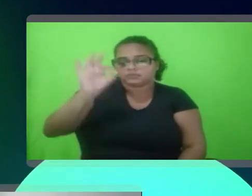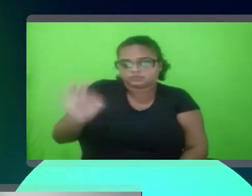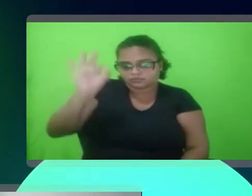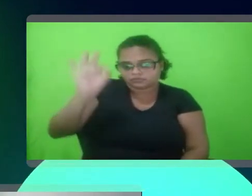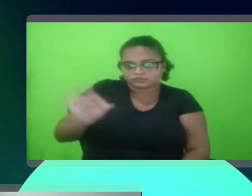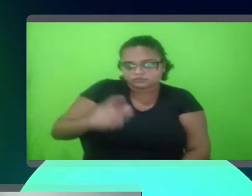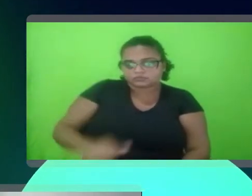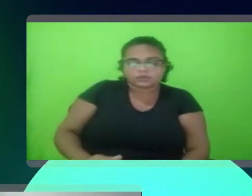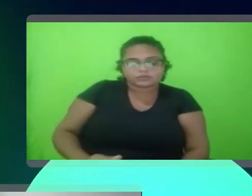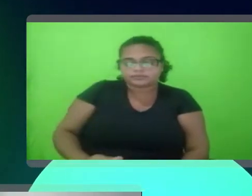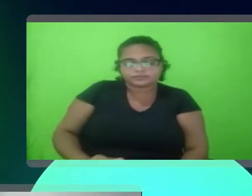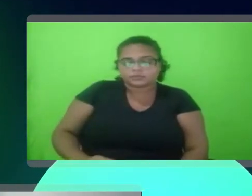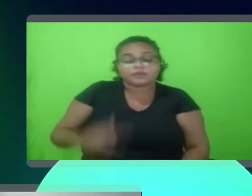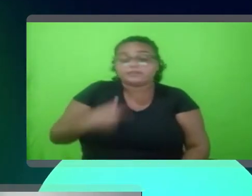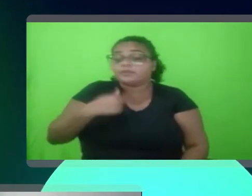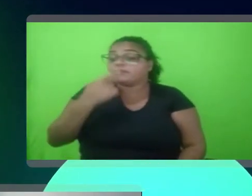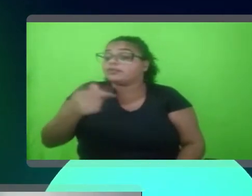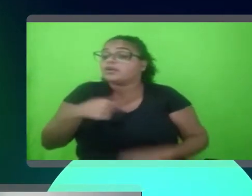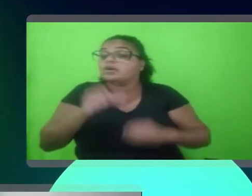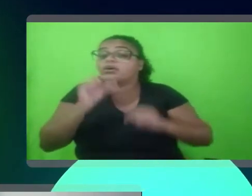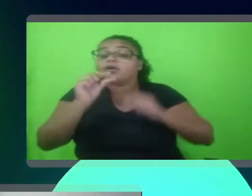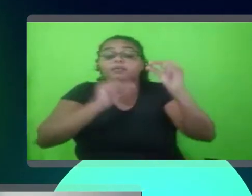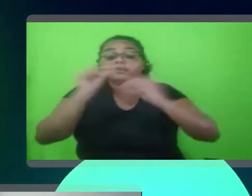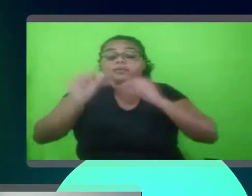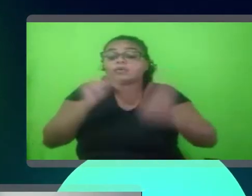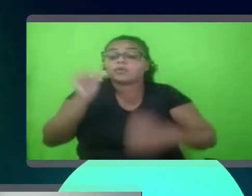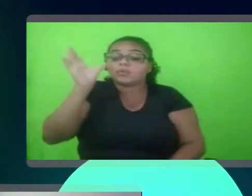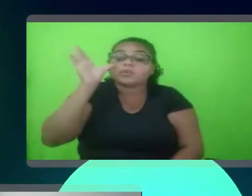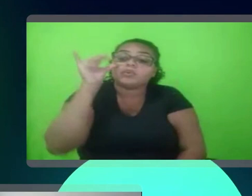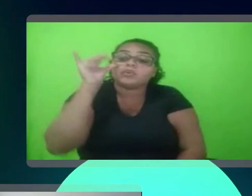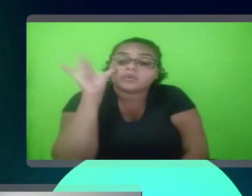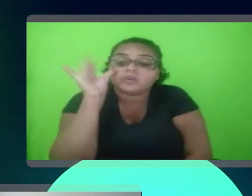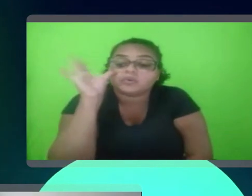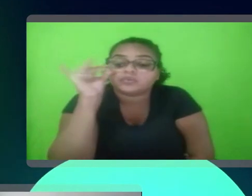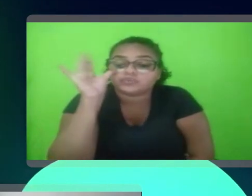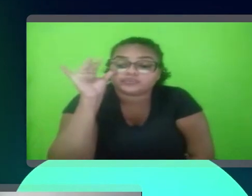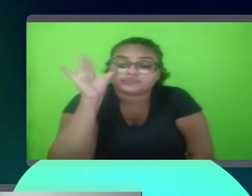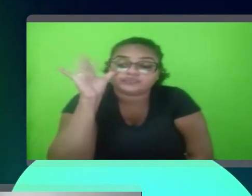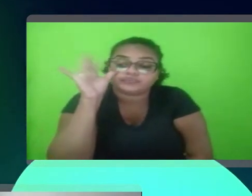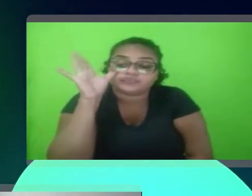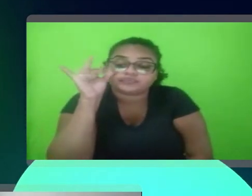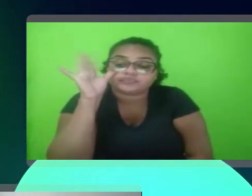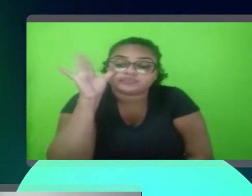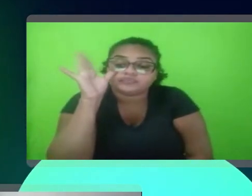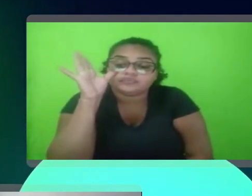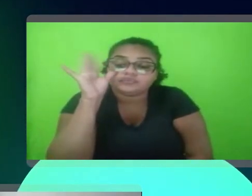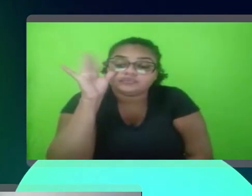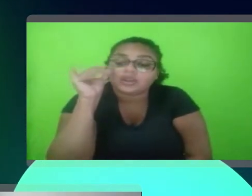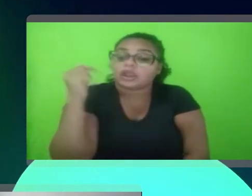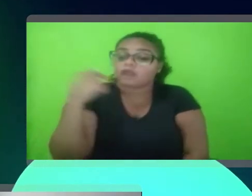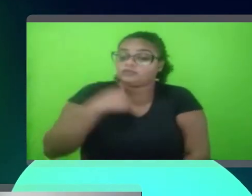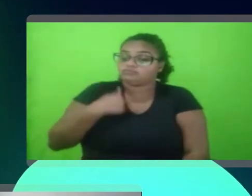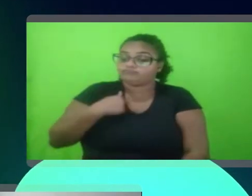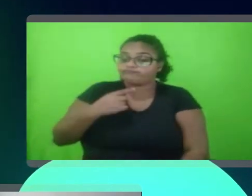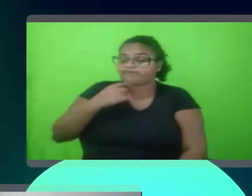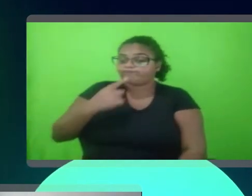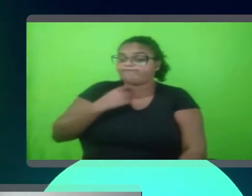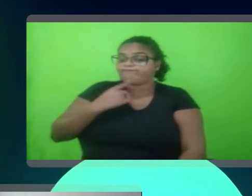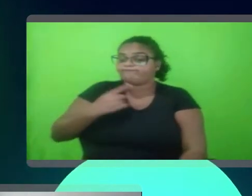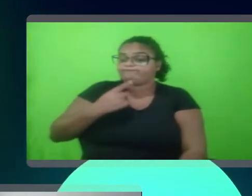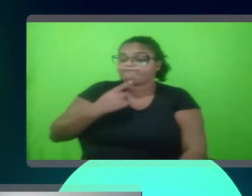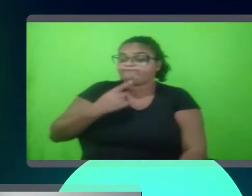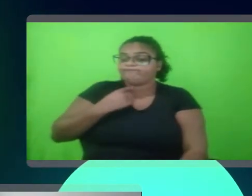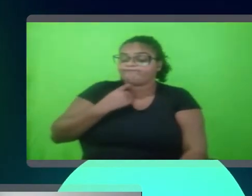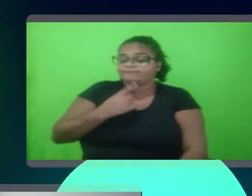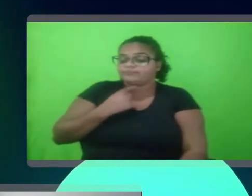maravilha, maravilha, fala um pouco, então, é, é, curioso, vou, vou, vou, vou, vou tirar uma dúvida, de um,